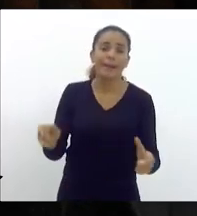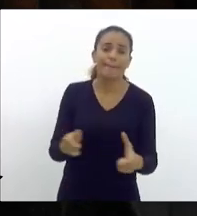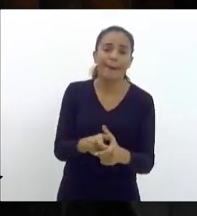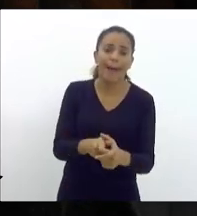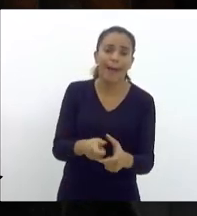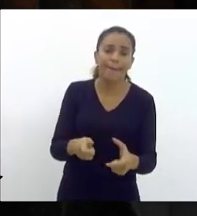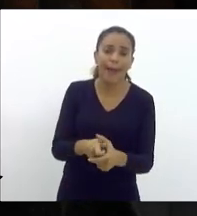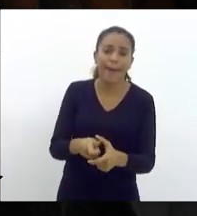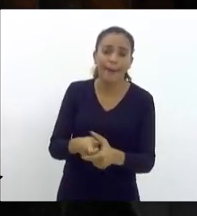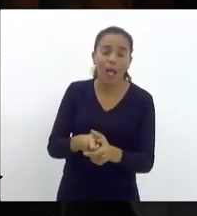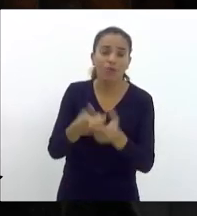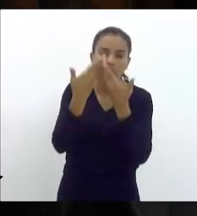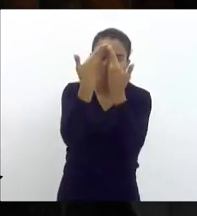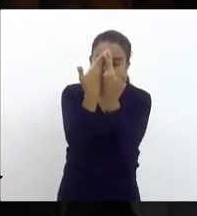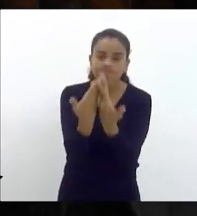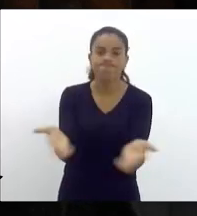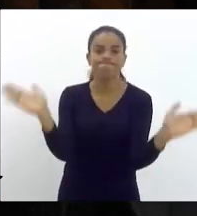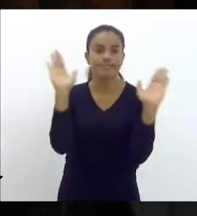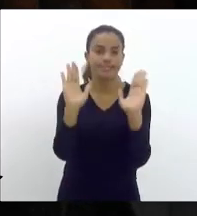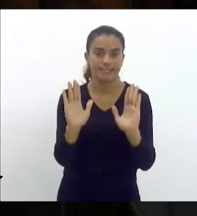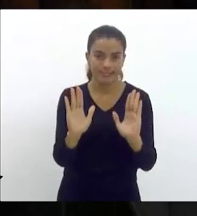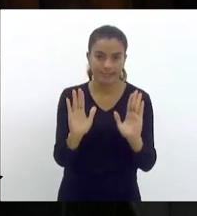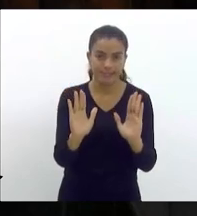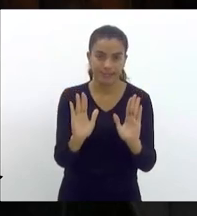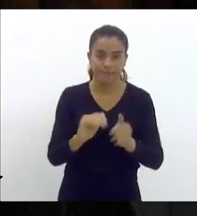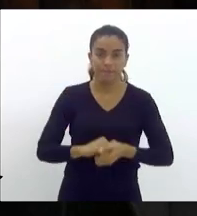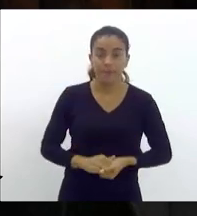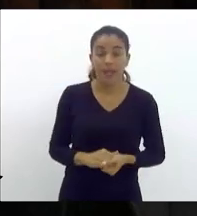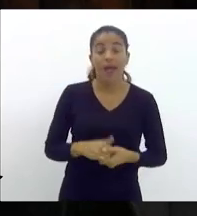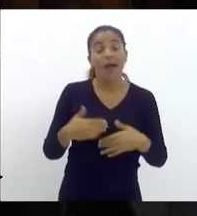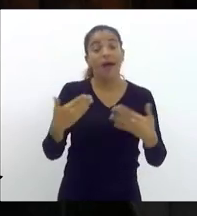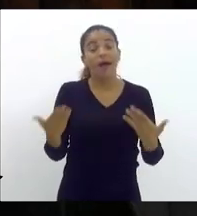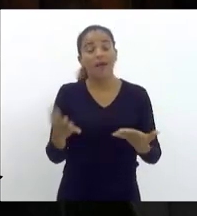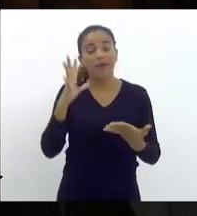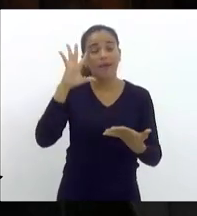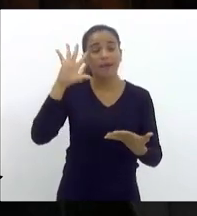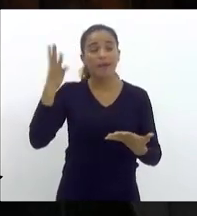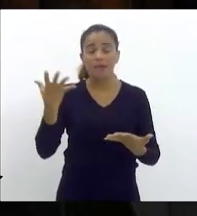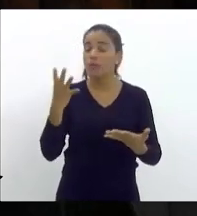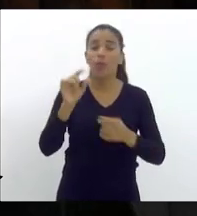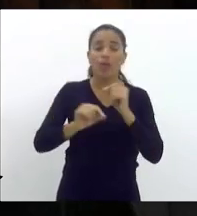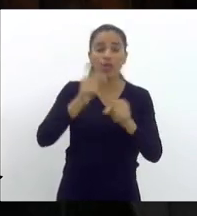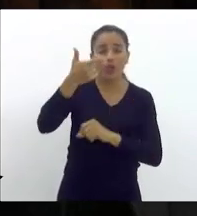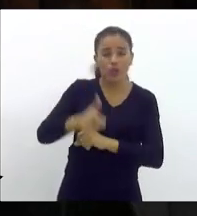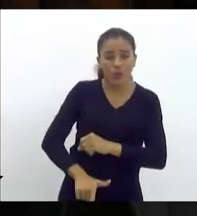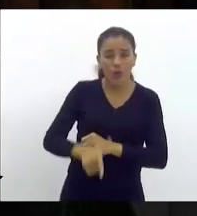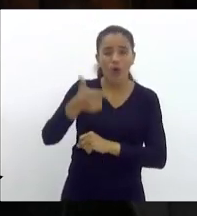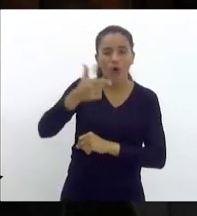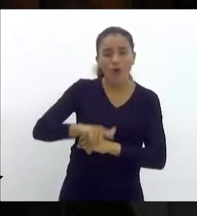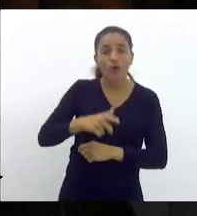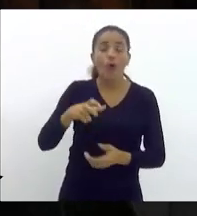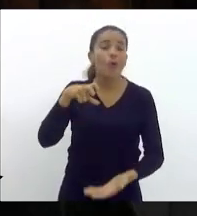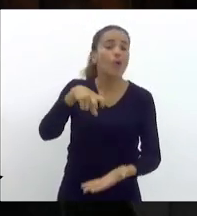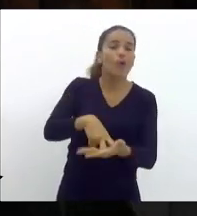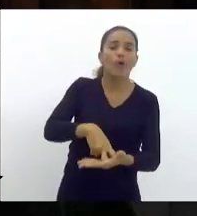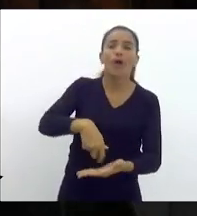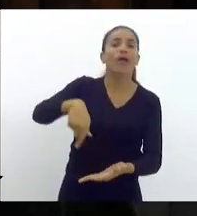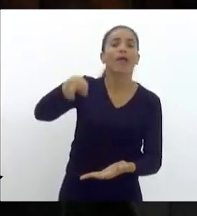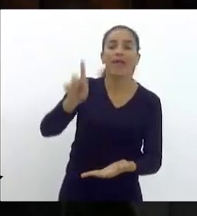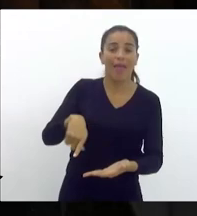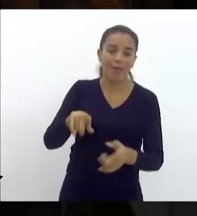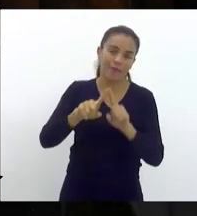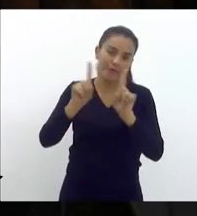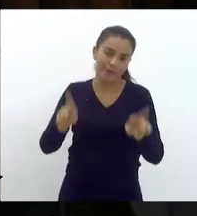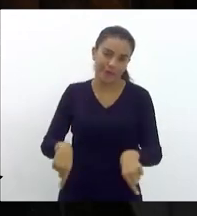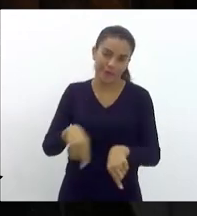e não ambiciosas para não ser punido. Aí resolveram novamente punir quem? O